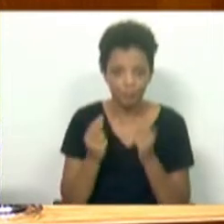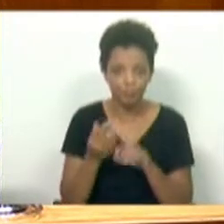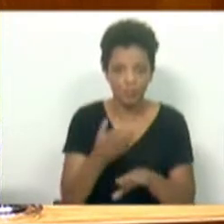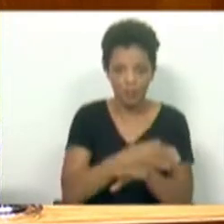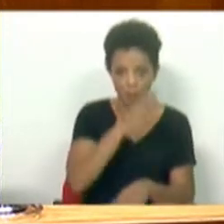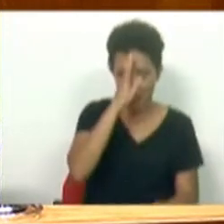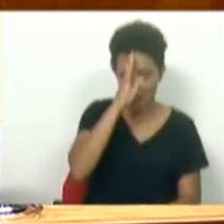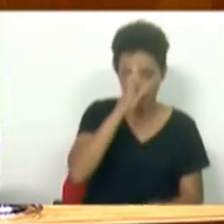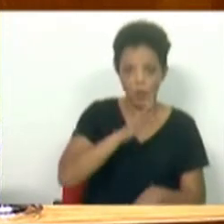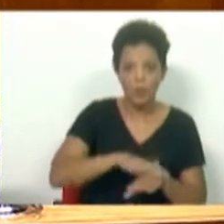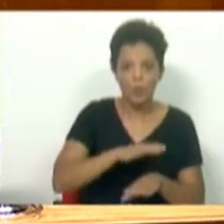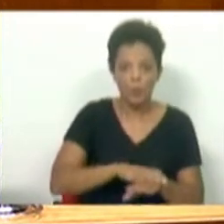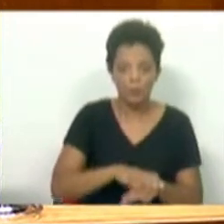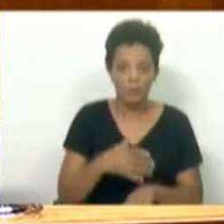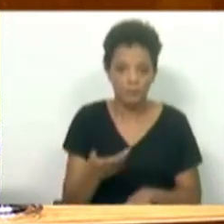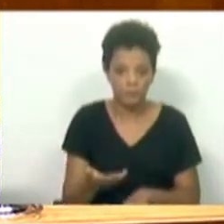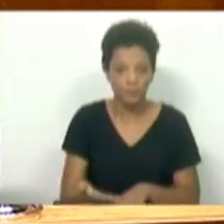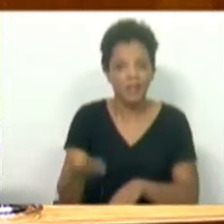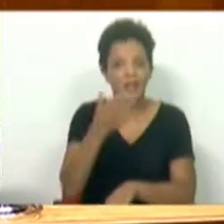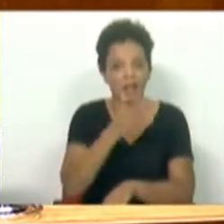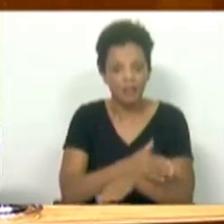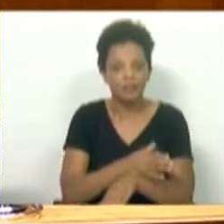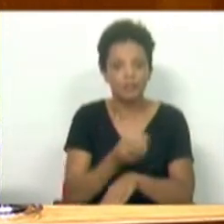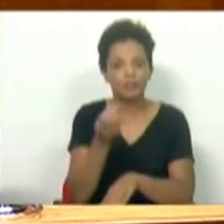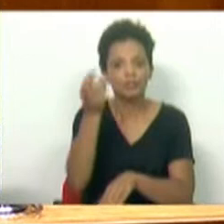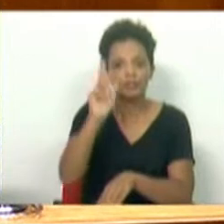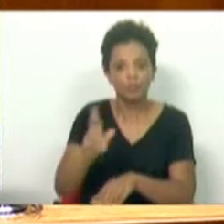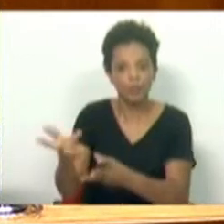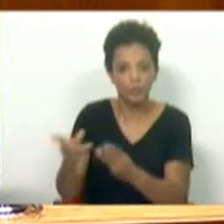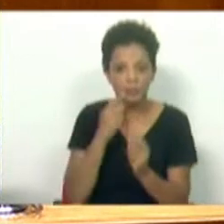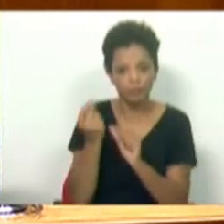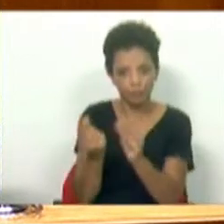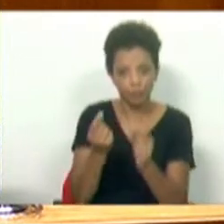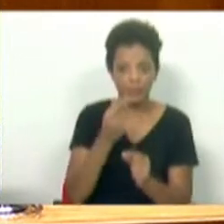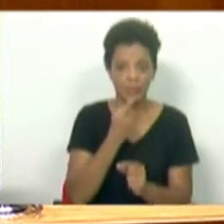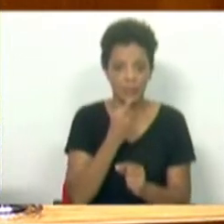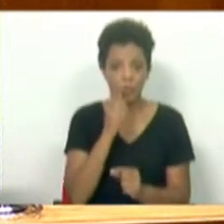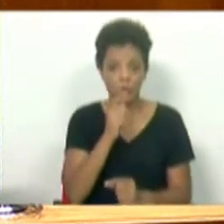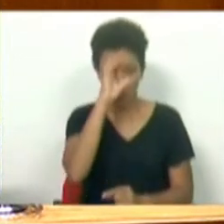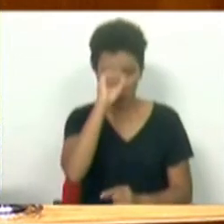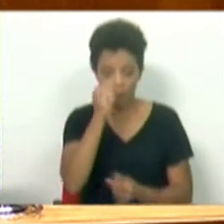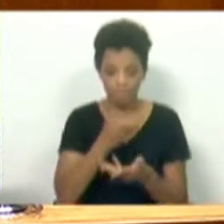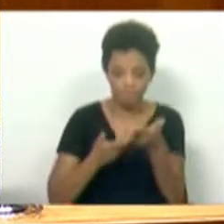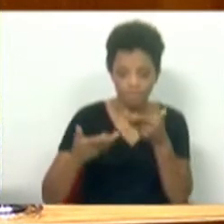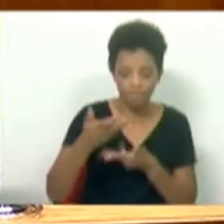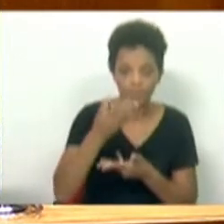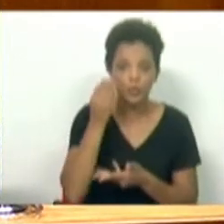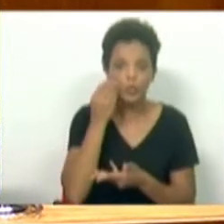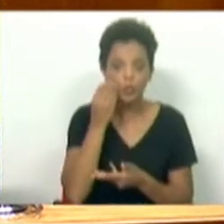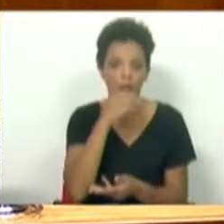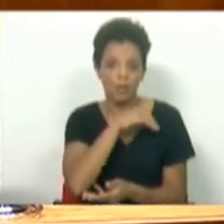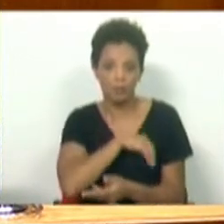antecipada para antes da discussão do orçamento. E, portanto, o Governo vai tratar esta questão em sede de